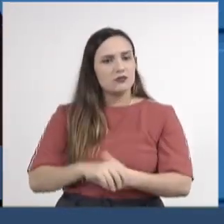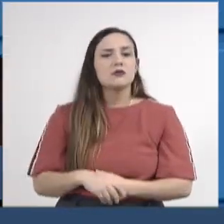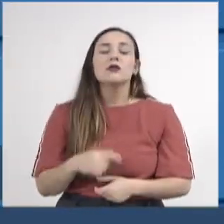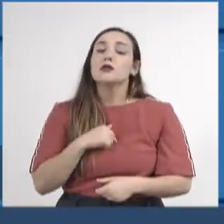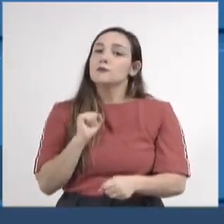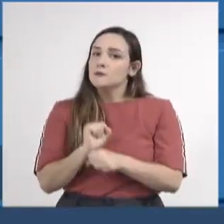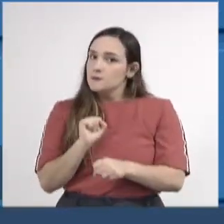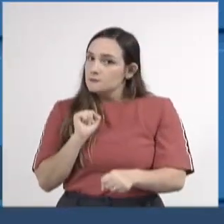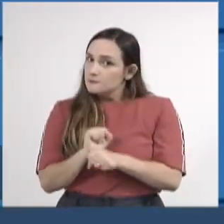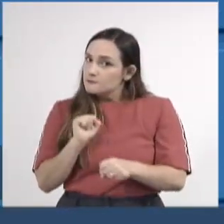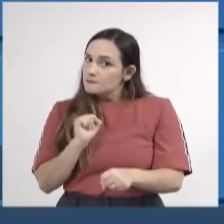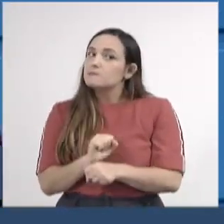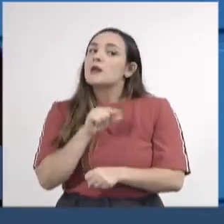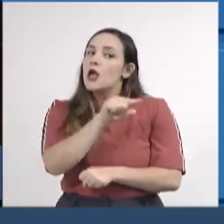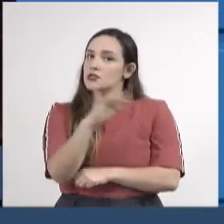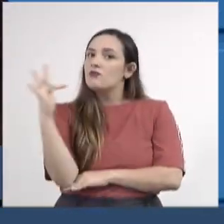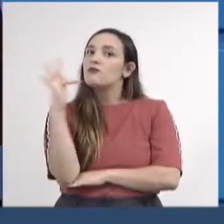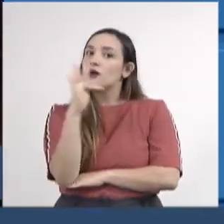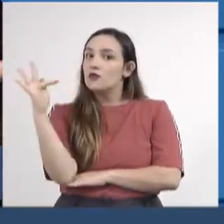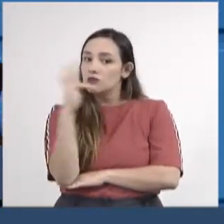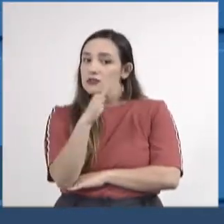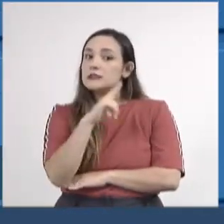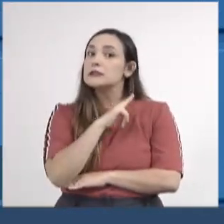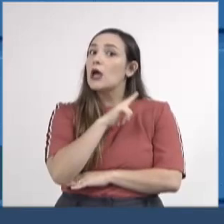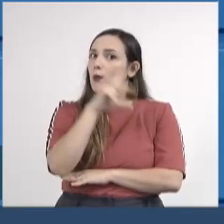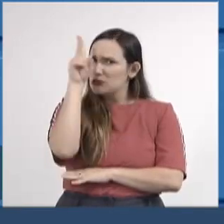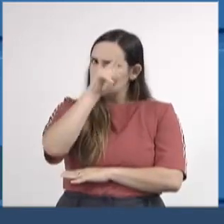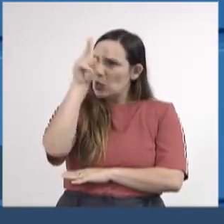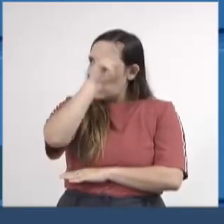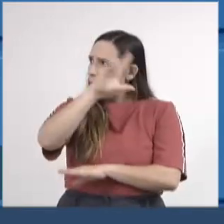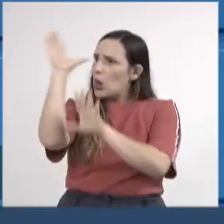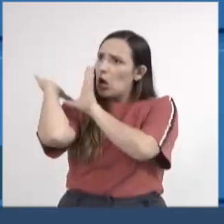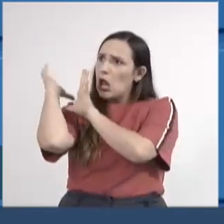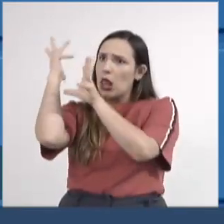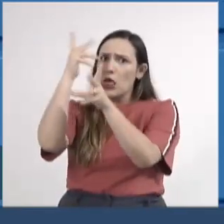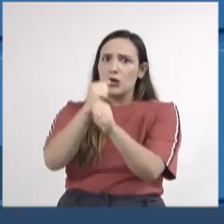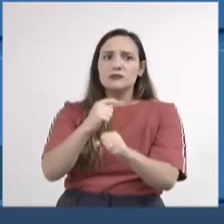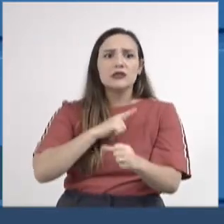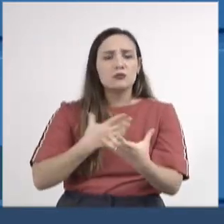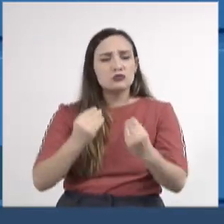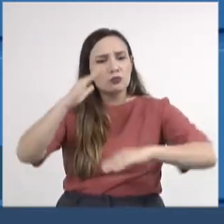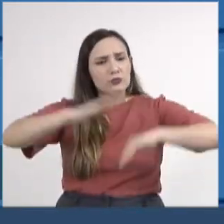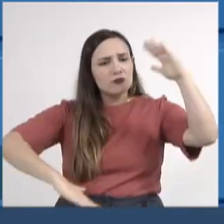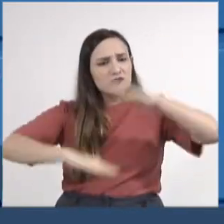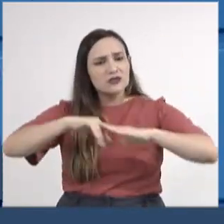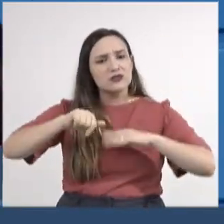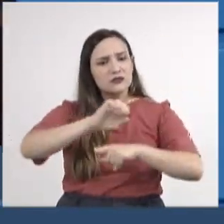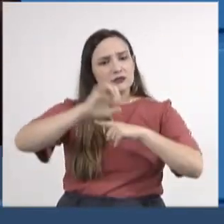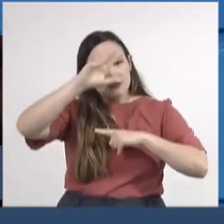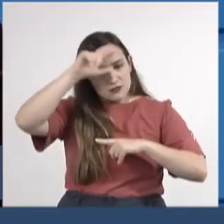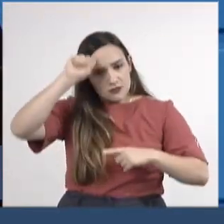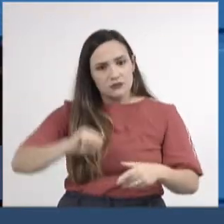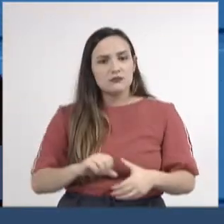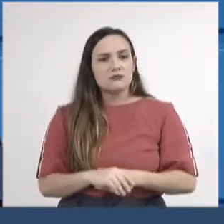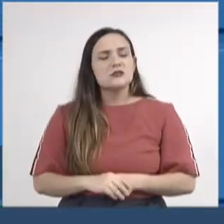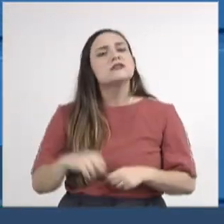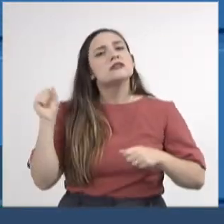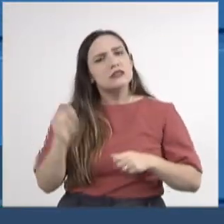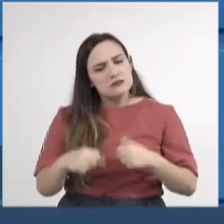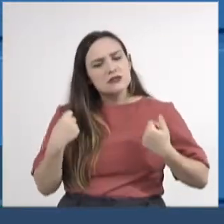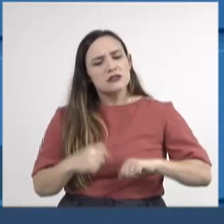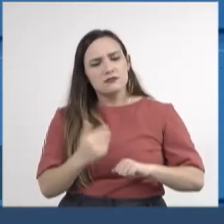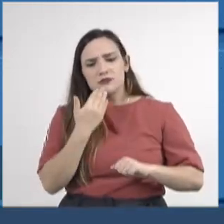sinceramente, que essa universidade, que tem um histórico aí, de formar tantos profissionais em Mato Grosso do que eles venham se